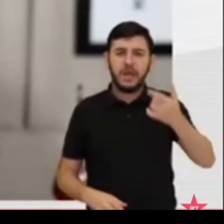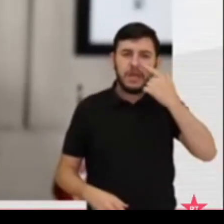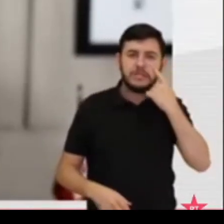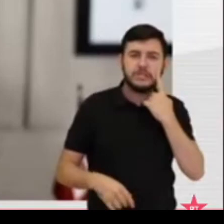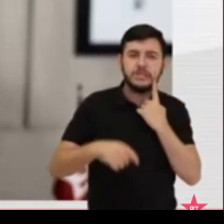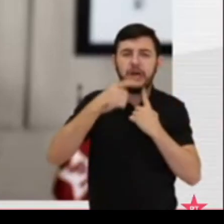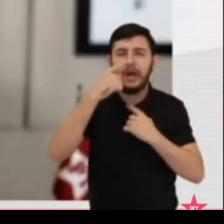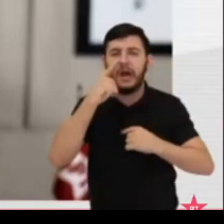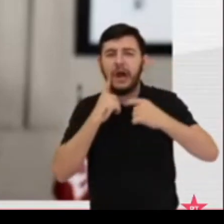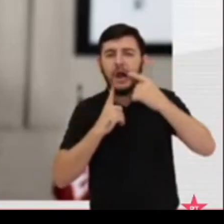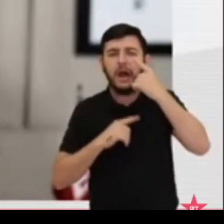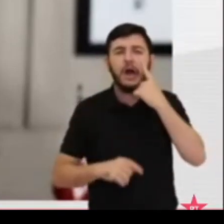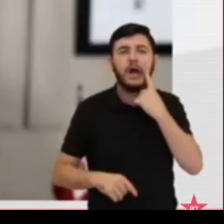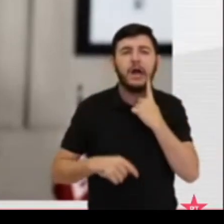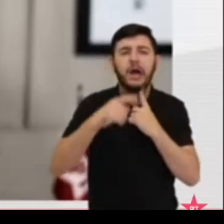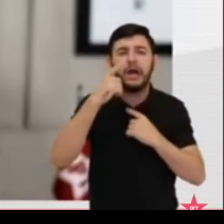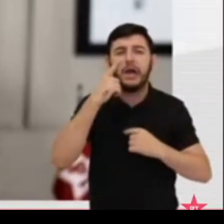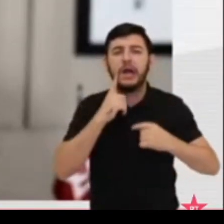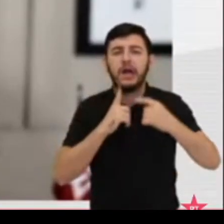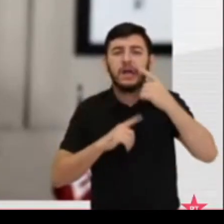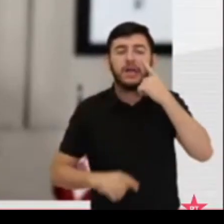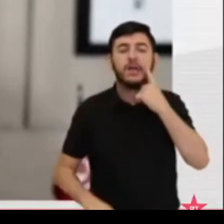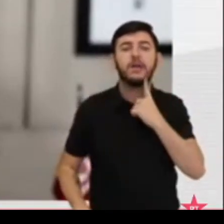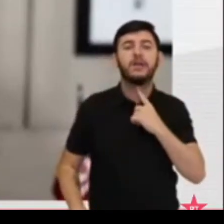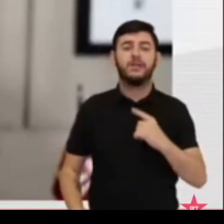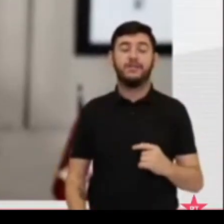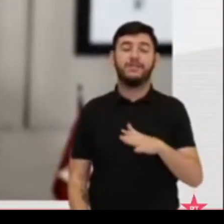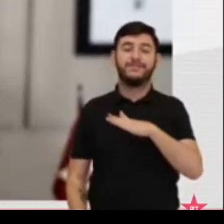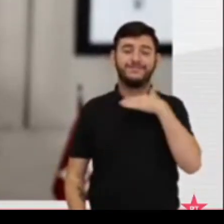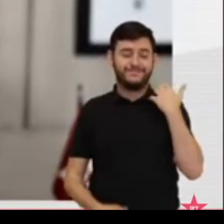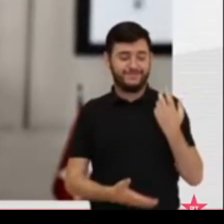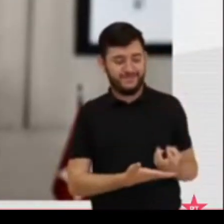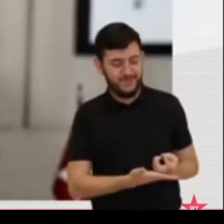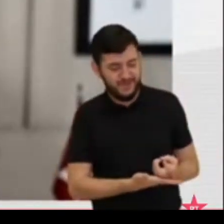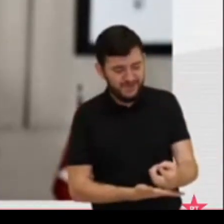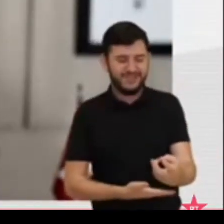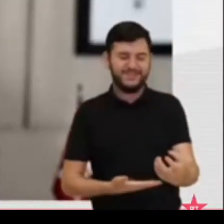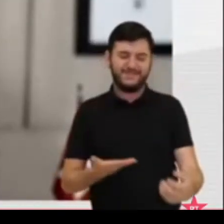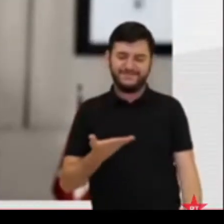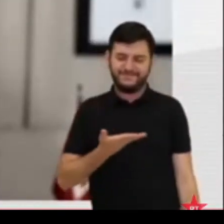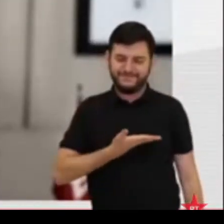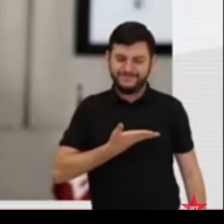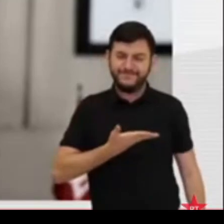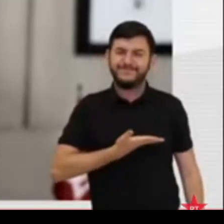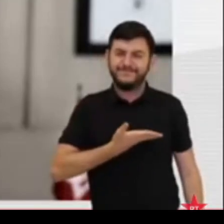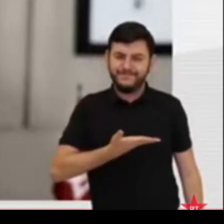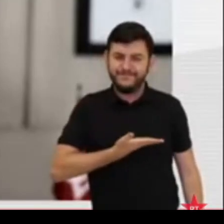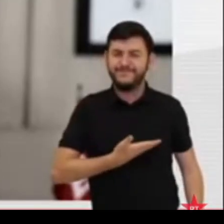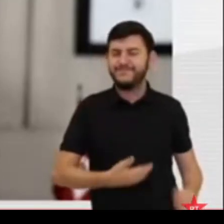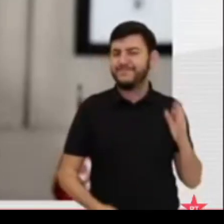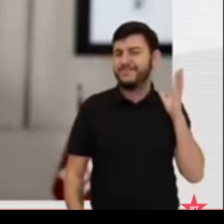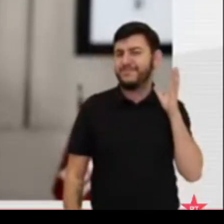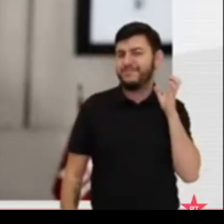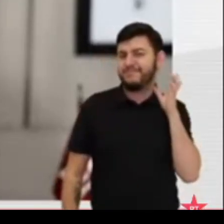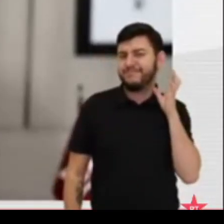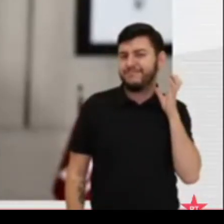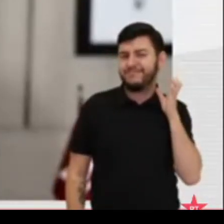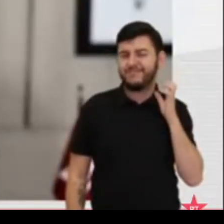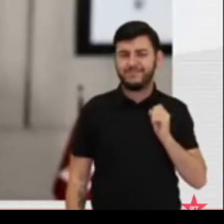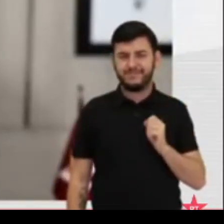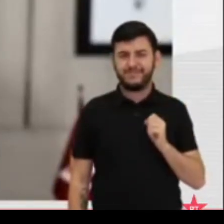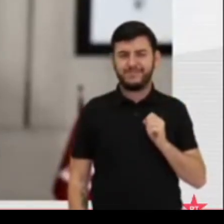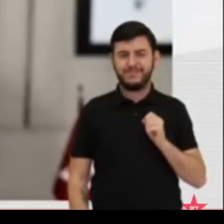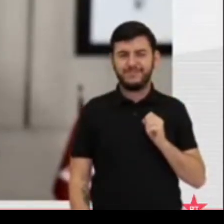de sua grande e nossa companheira companheira Marielle Franco. Um crime político